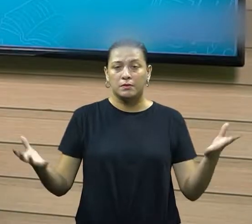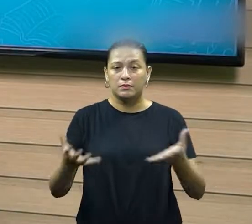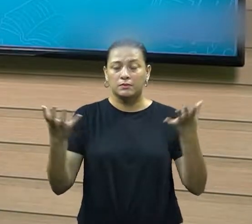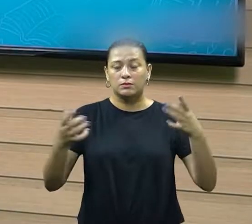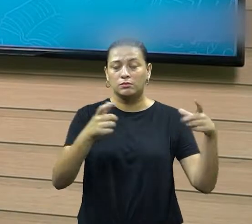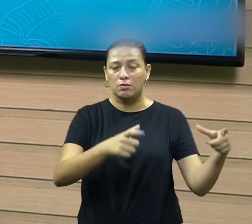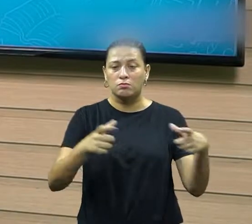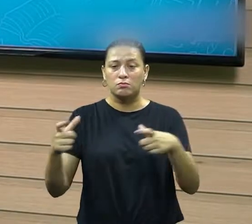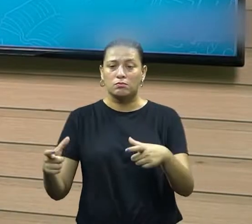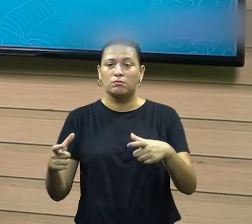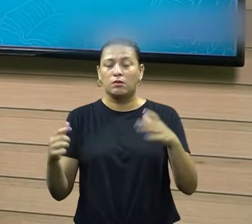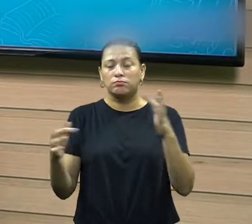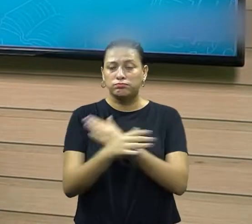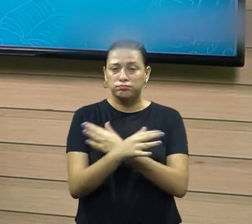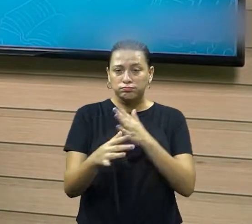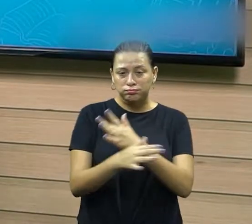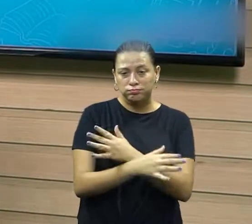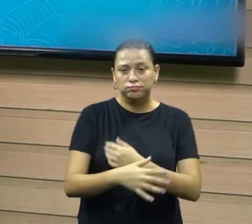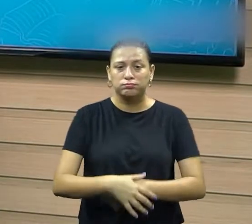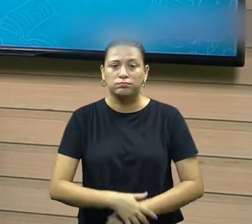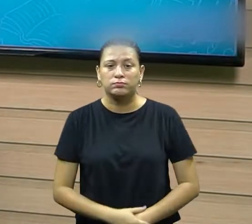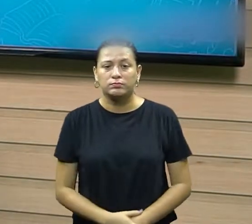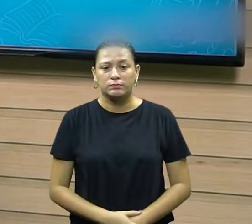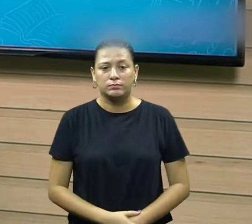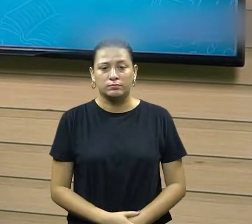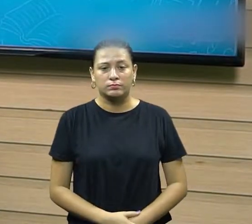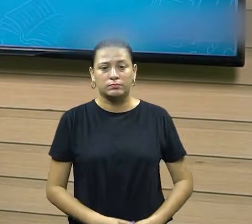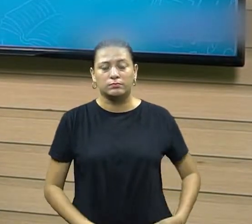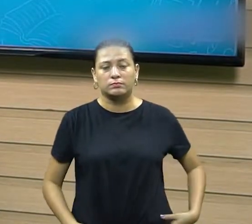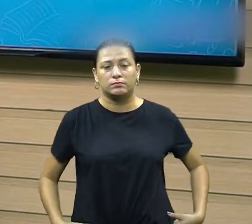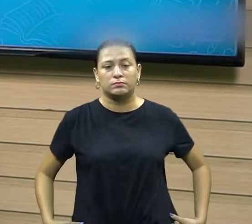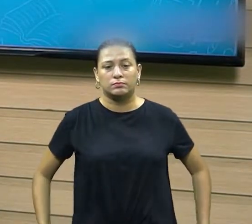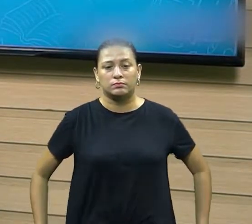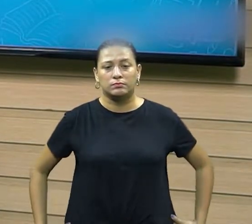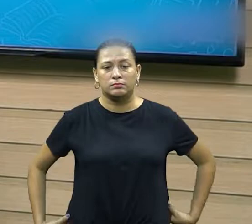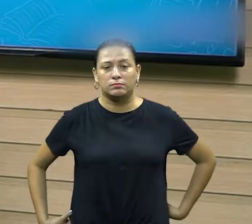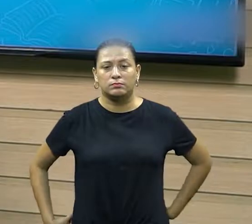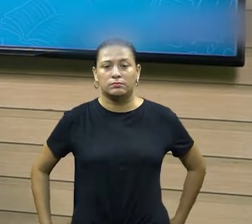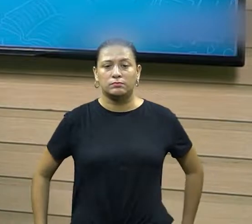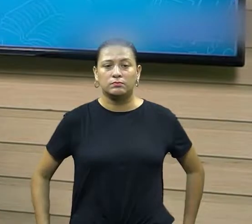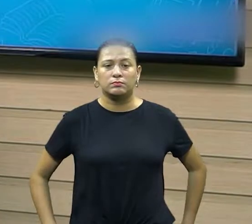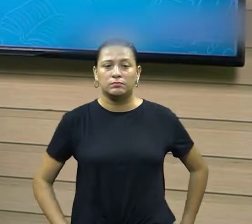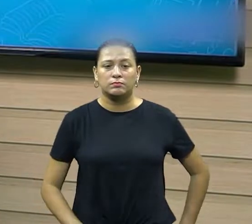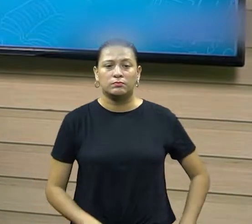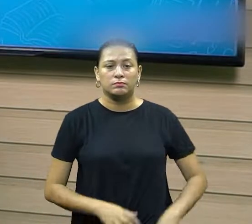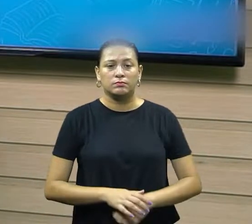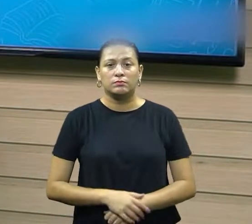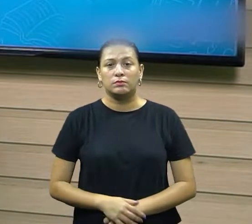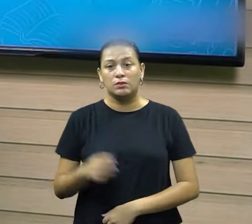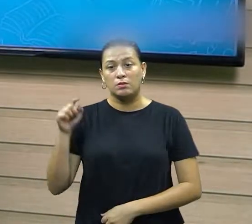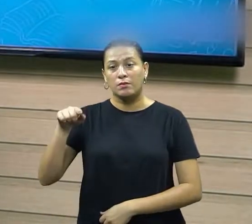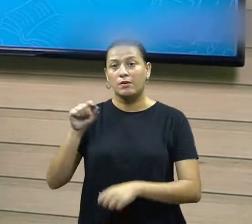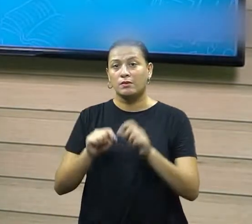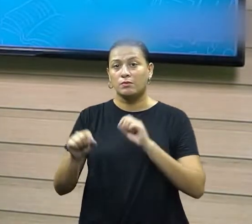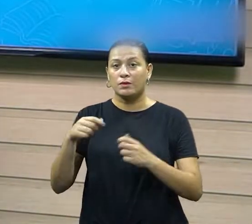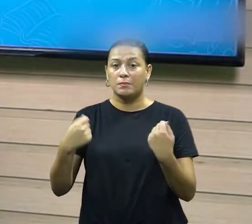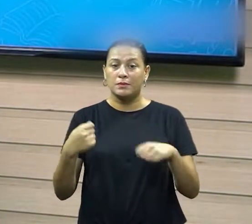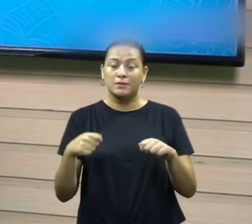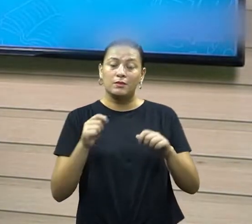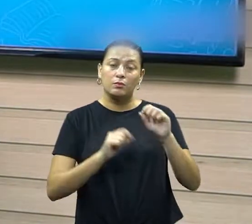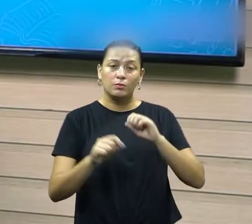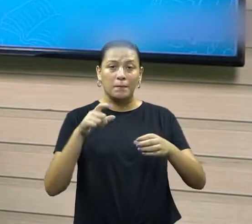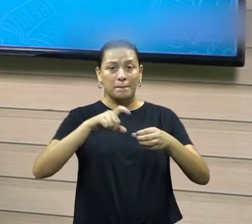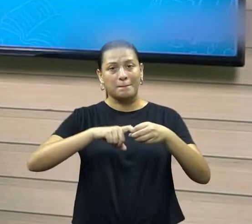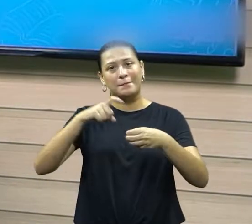Ou seja, o ele está colocando é que, nesse processo aqui, dessa segunda motivação, é necessário que haja parceria.